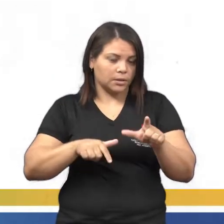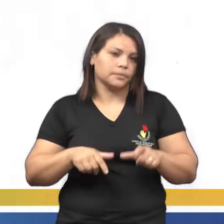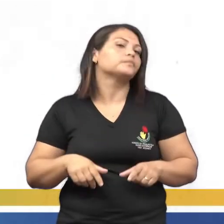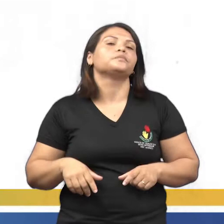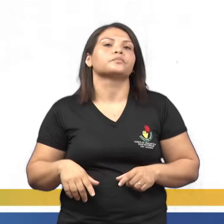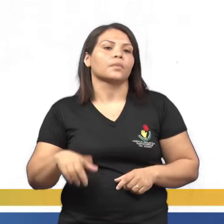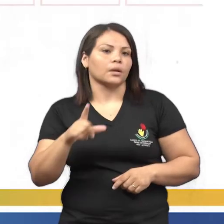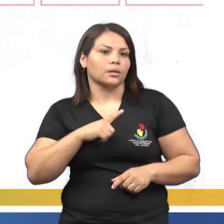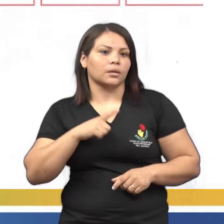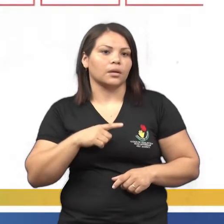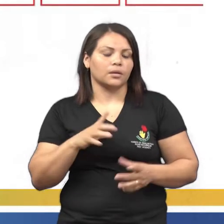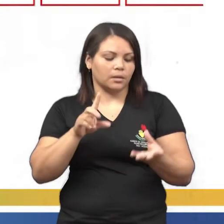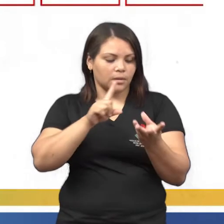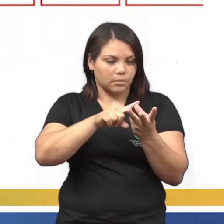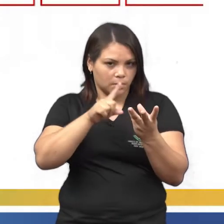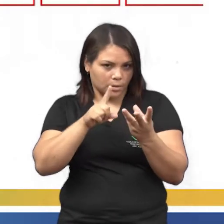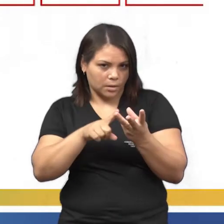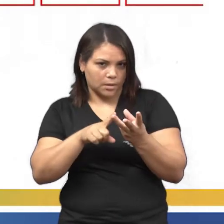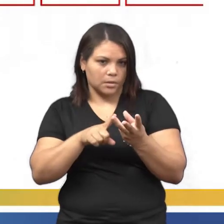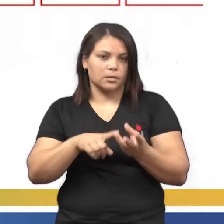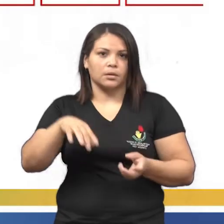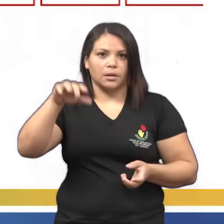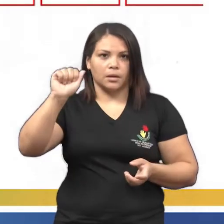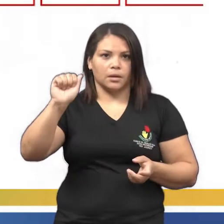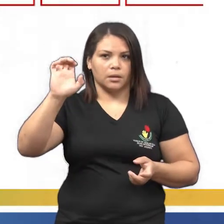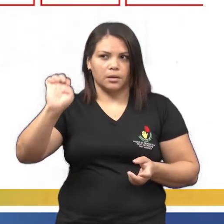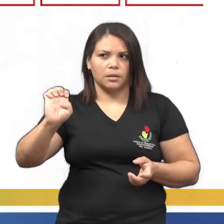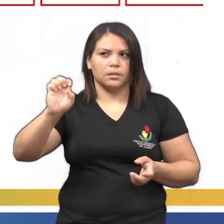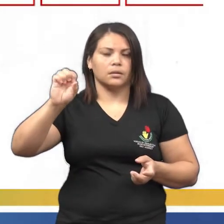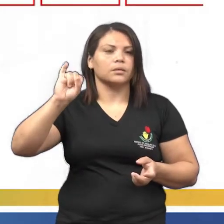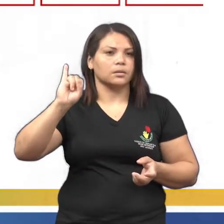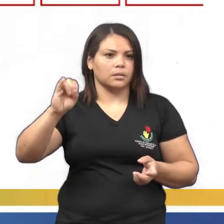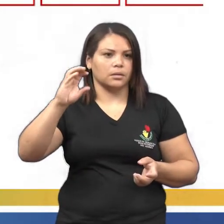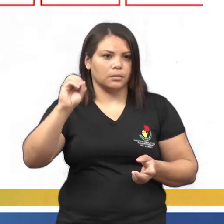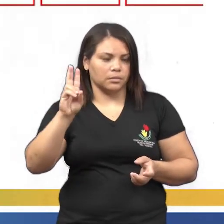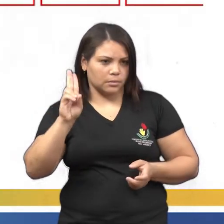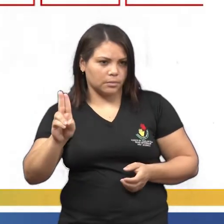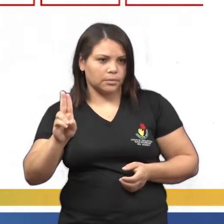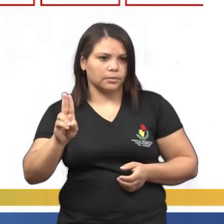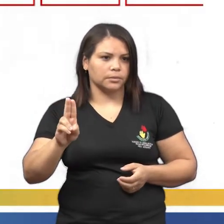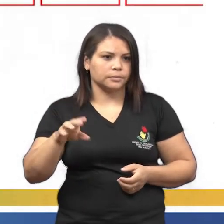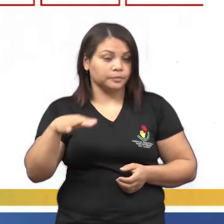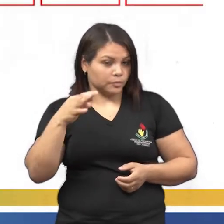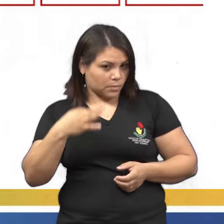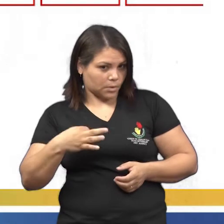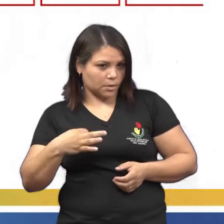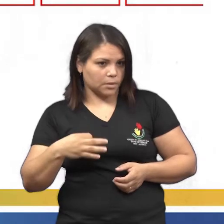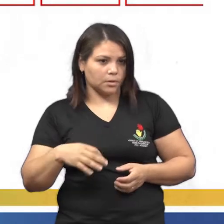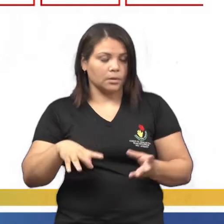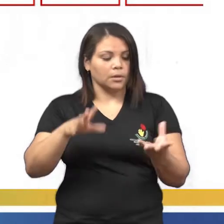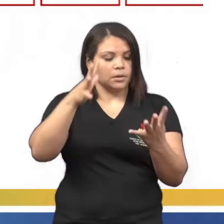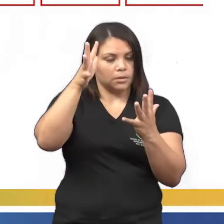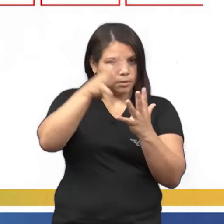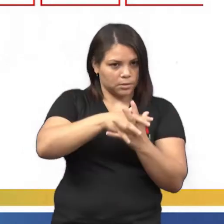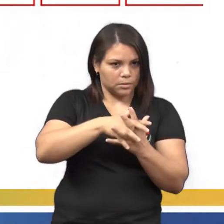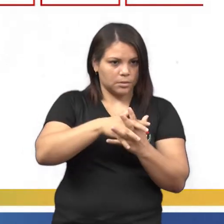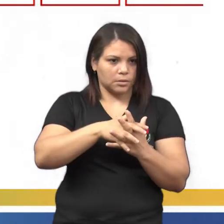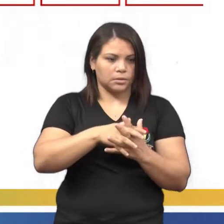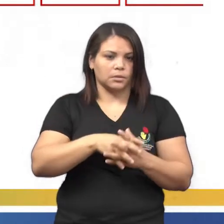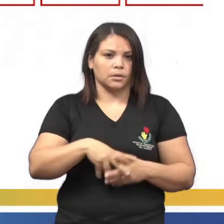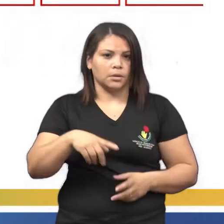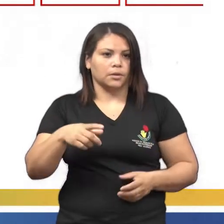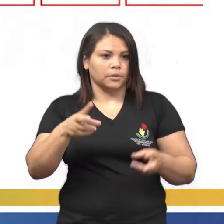Entre elas estão as vogais, A, E, I, O e U, certo? E as consoantes.